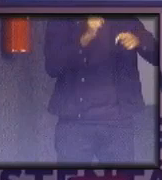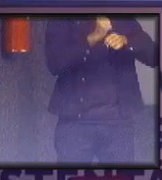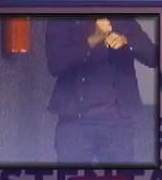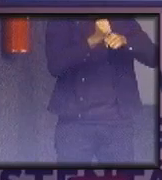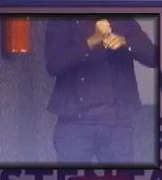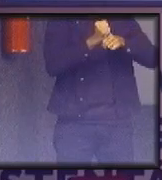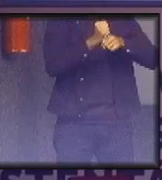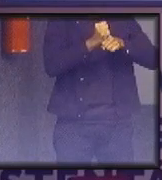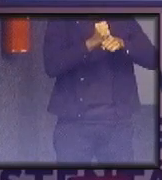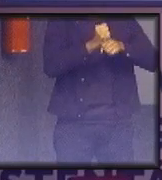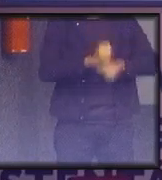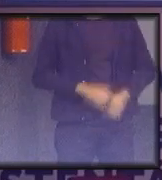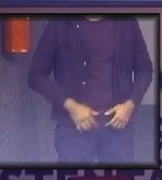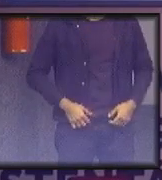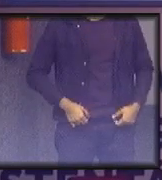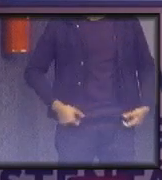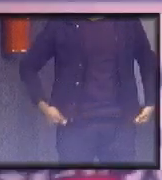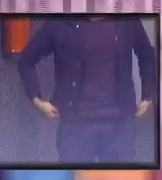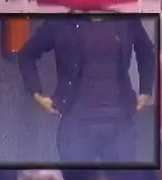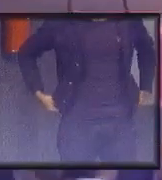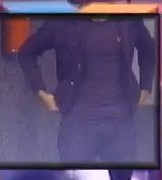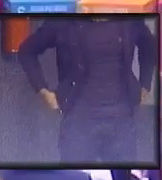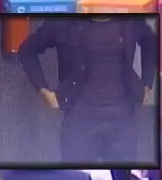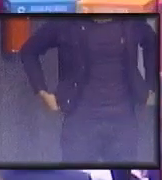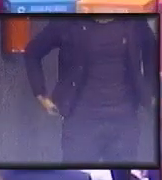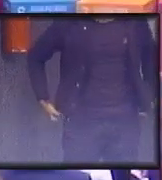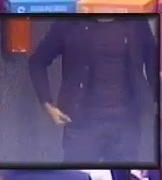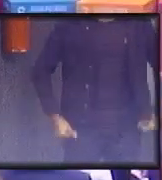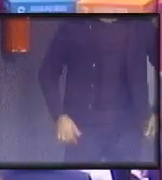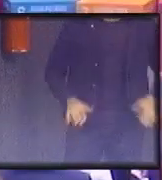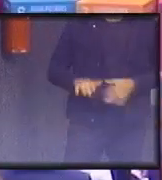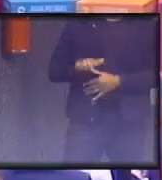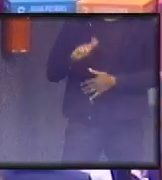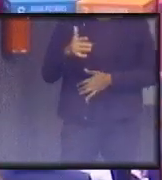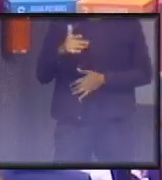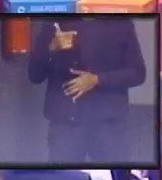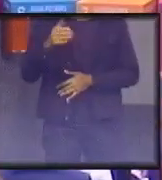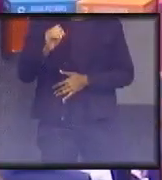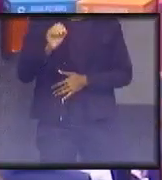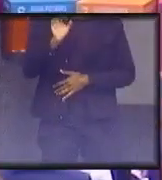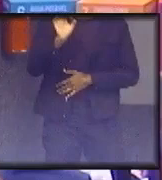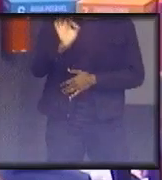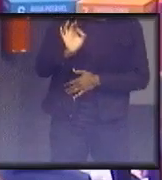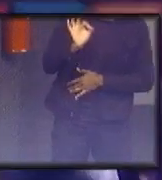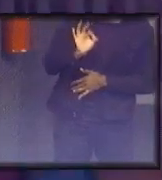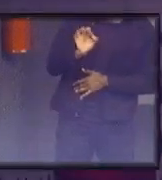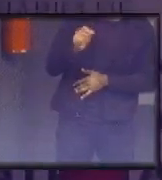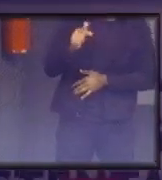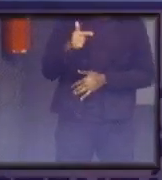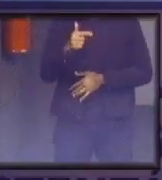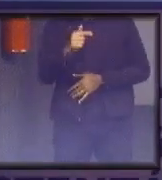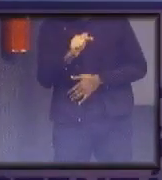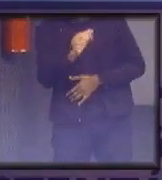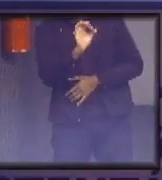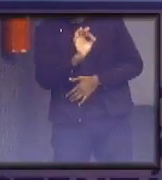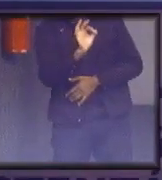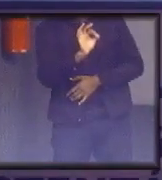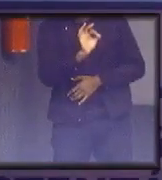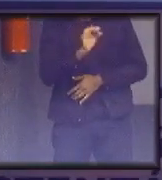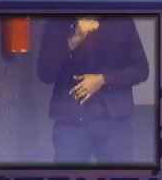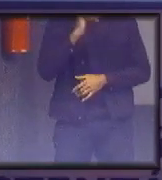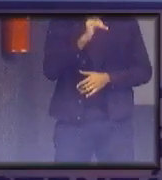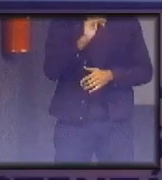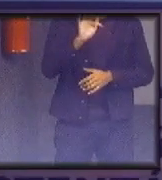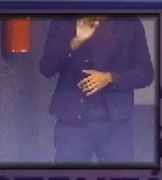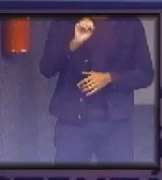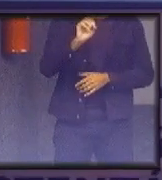maneira que estamos hoje em cerca de 27, 26, 27% de energia fóssil. Então, essa é uma